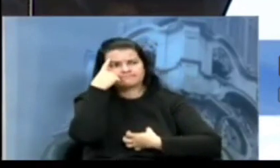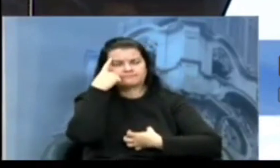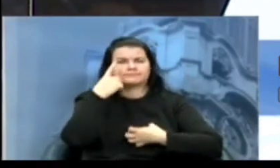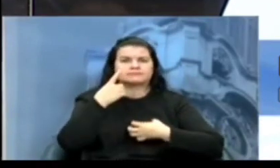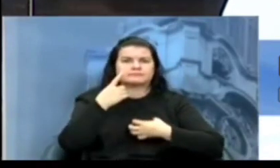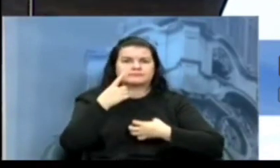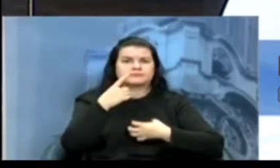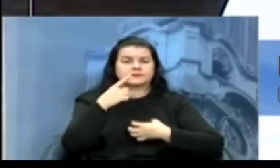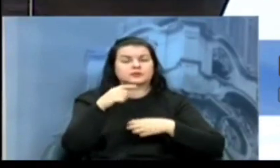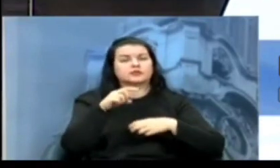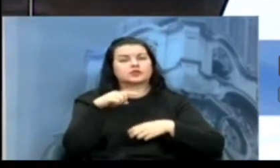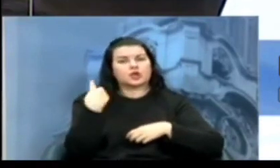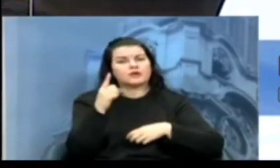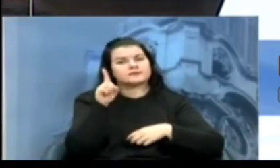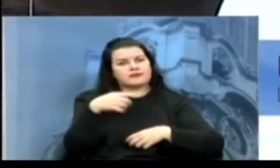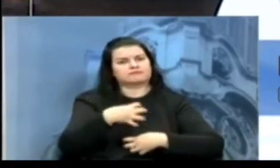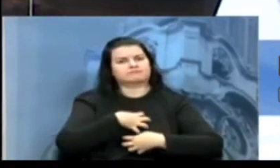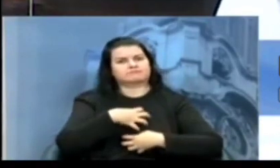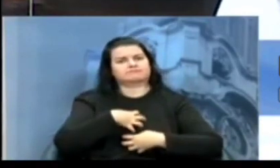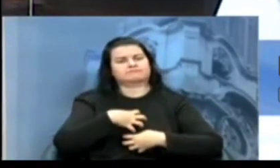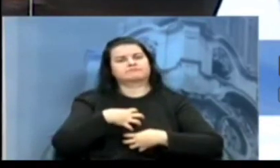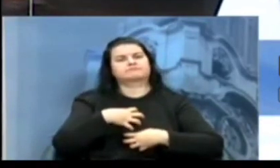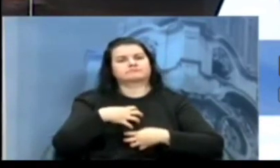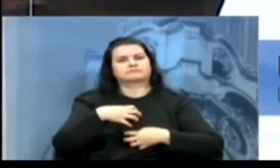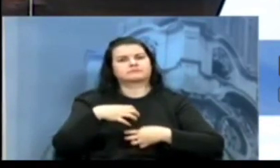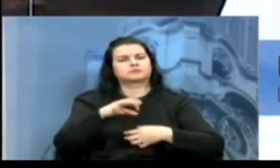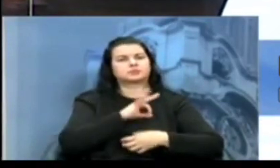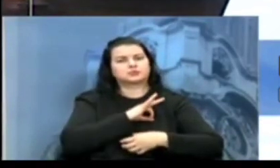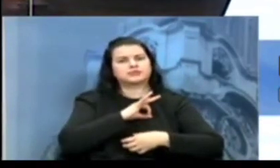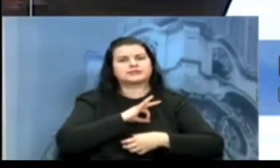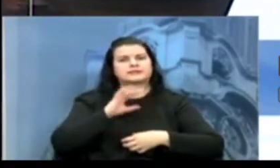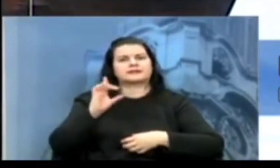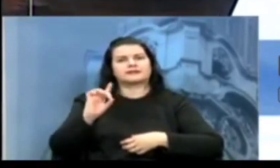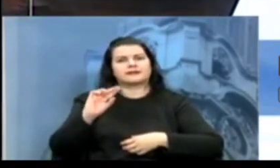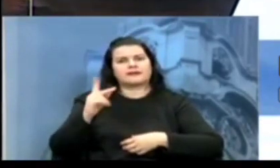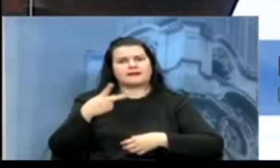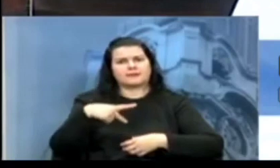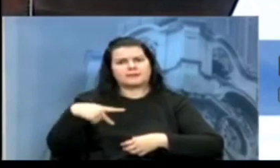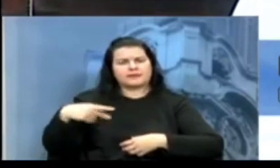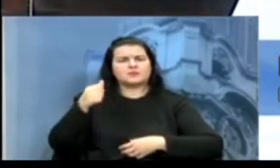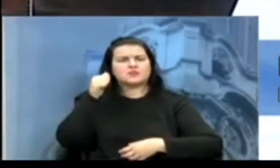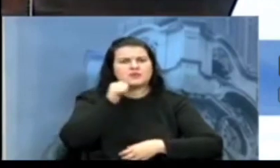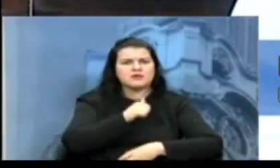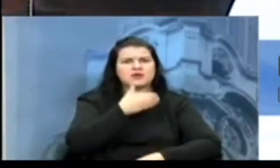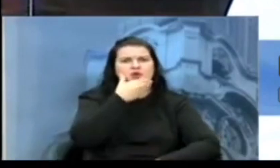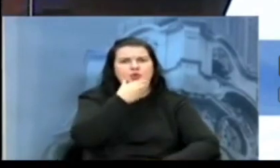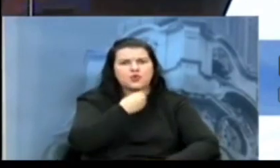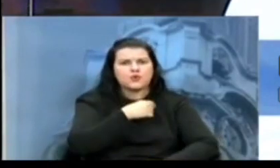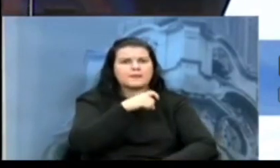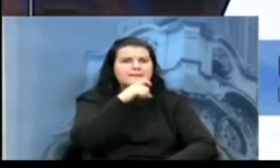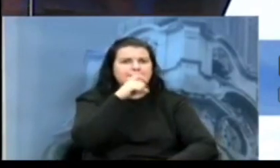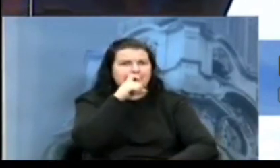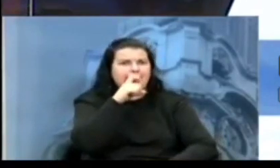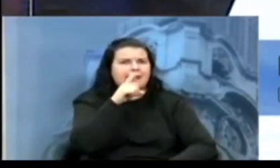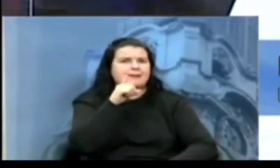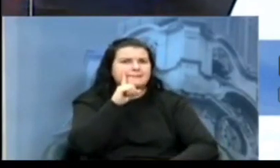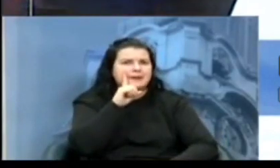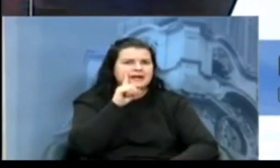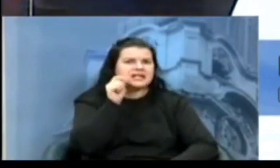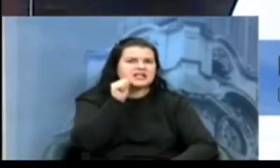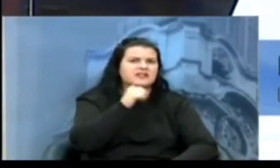policiais do DHPP. Mulheres, homens, pais, mães, filhos, filhas, cônjuges,